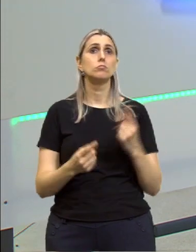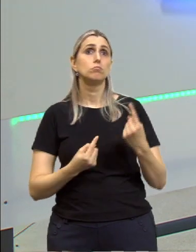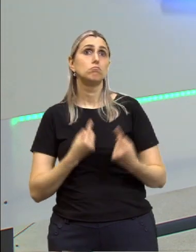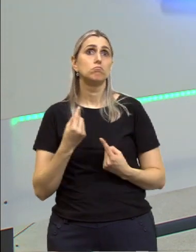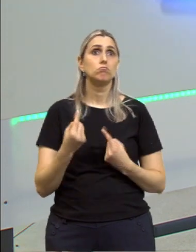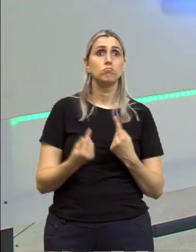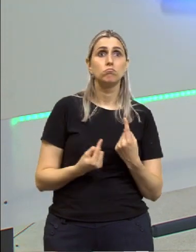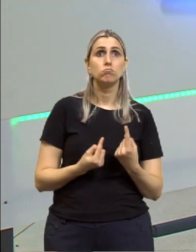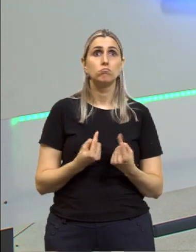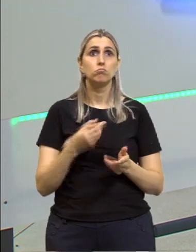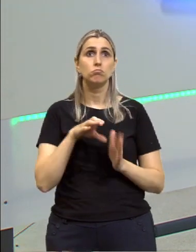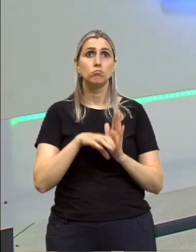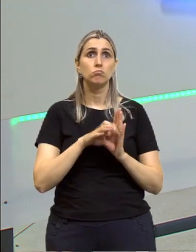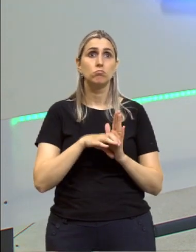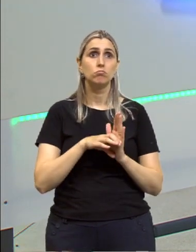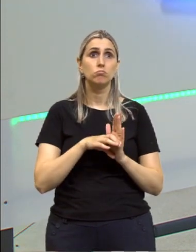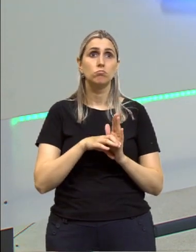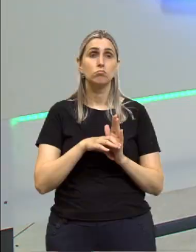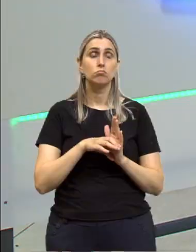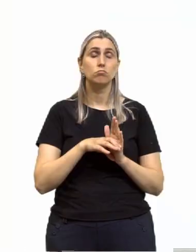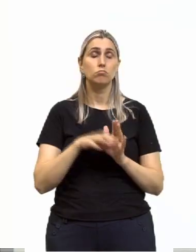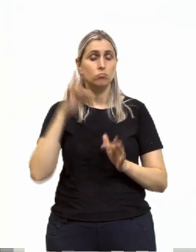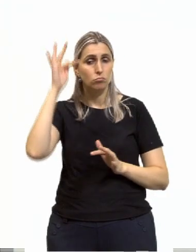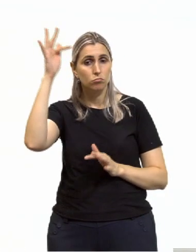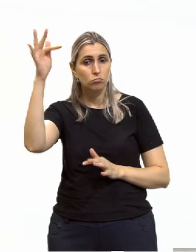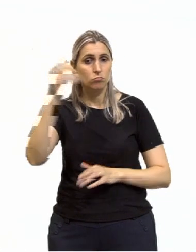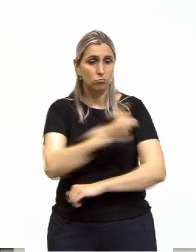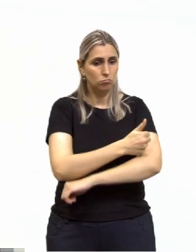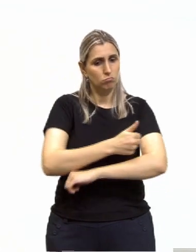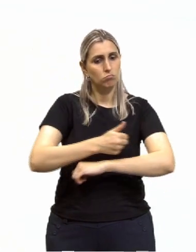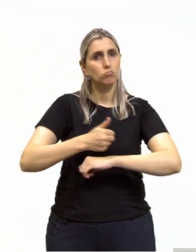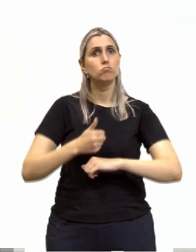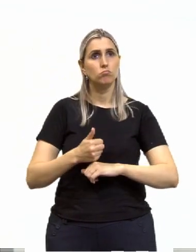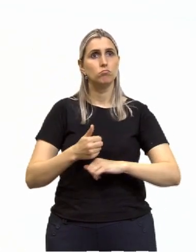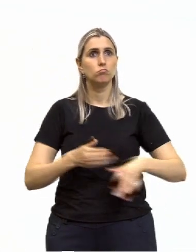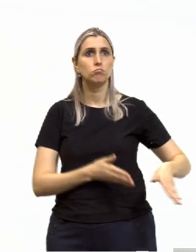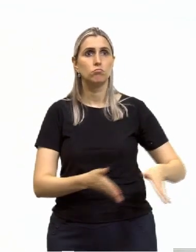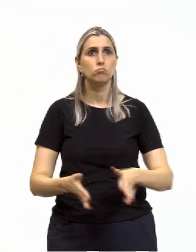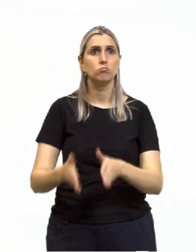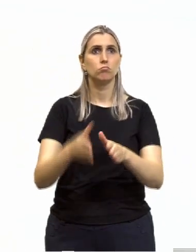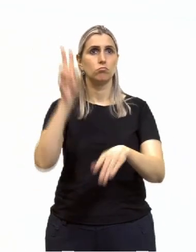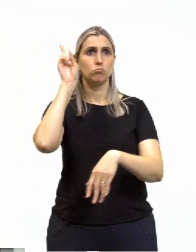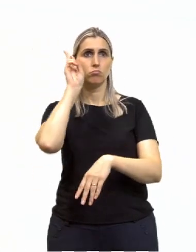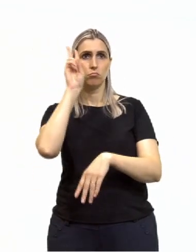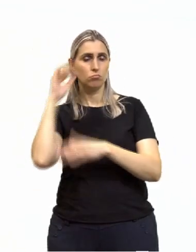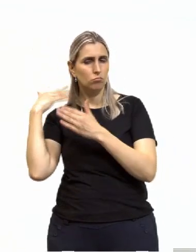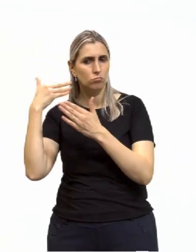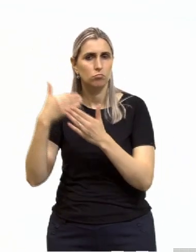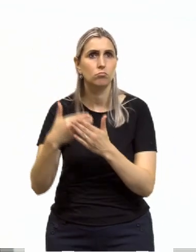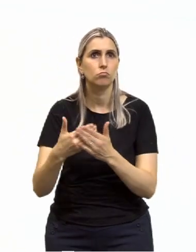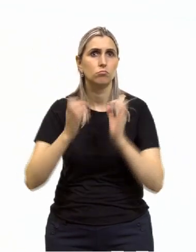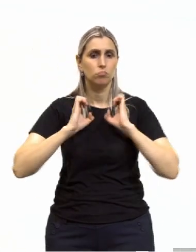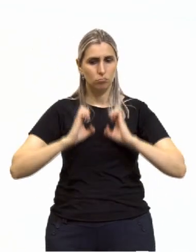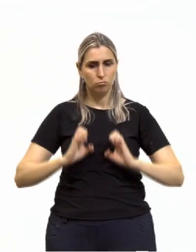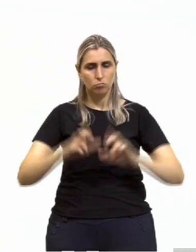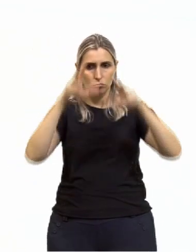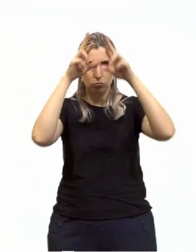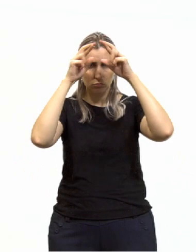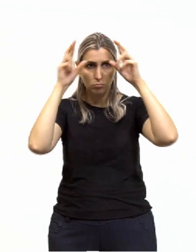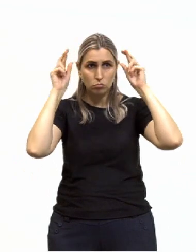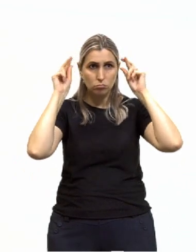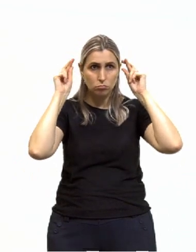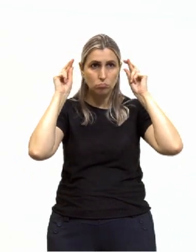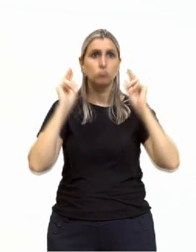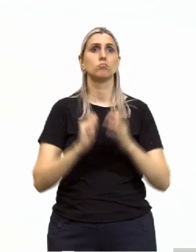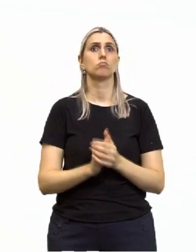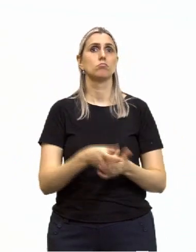Algumas concepções da filosofia moral e aí vamos fazer um caminhar pela história, começamos pela ética grega, temos